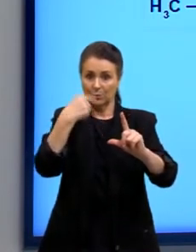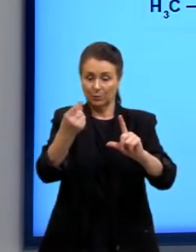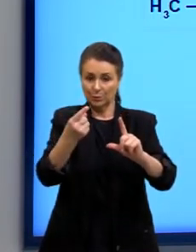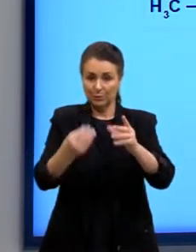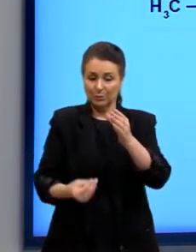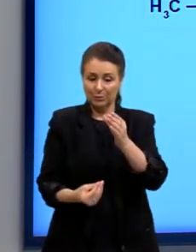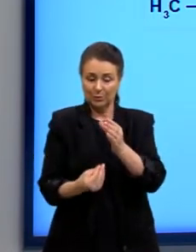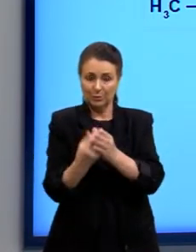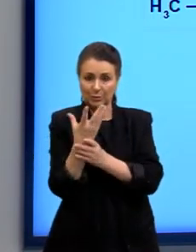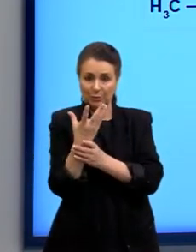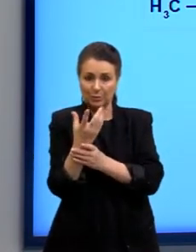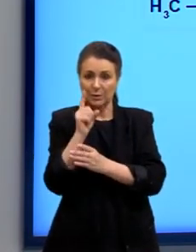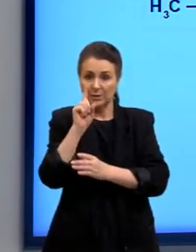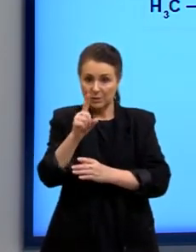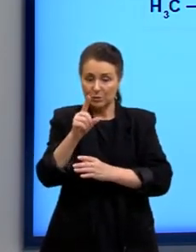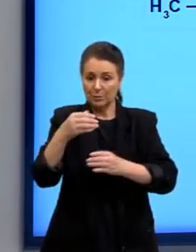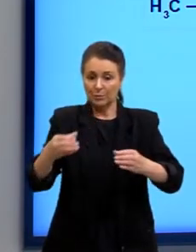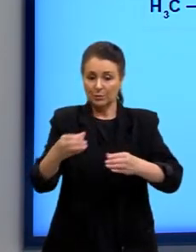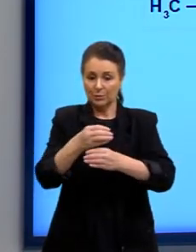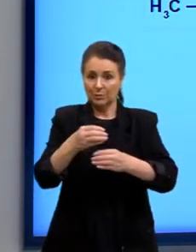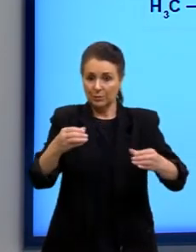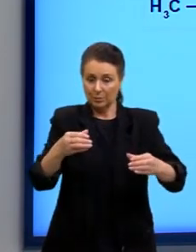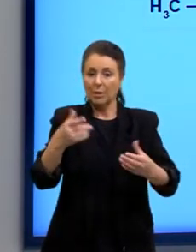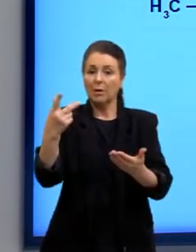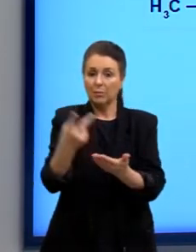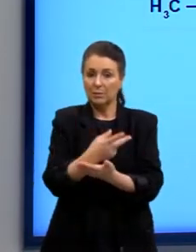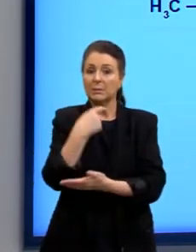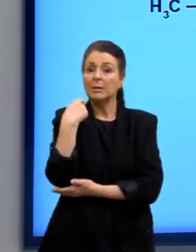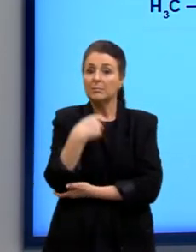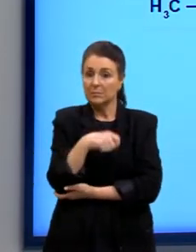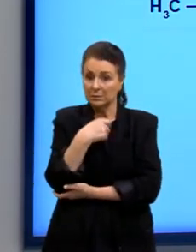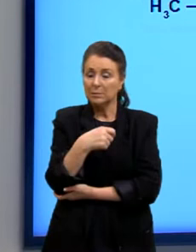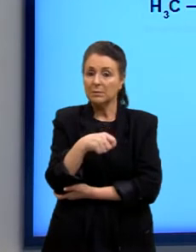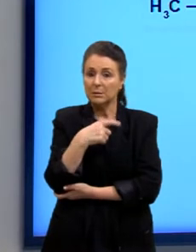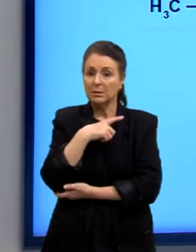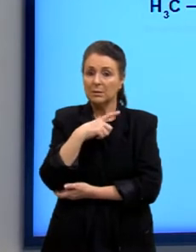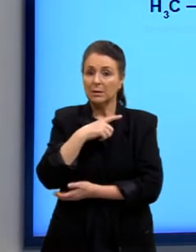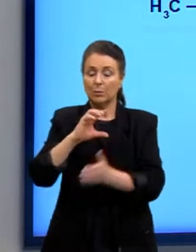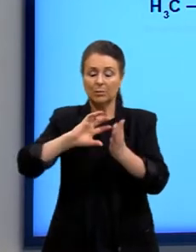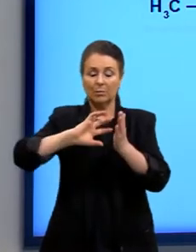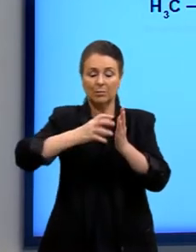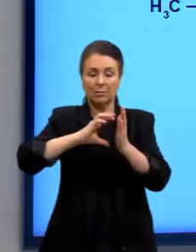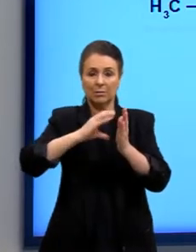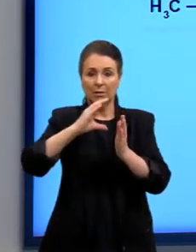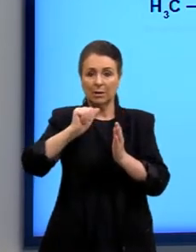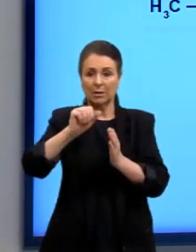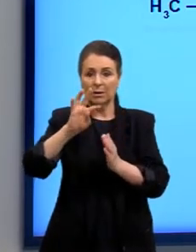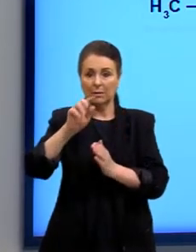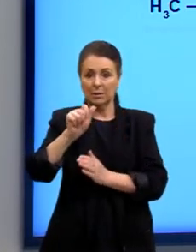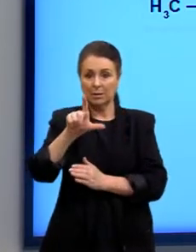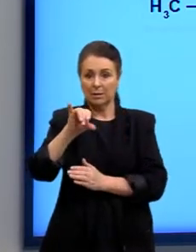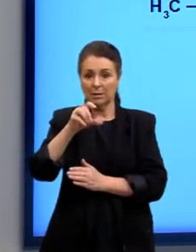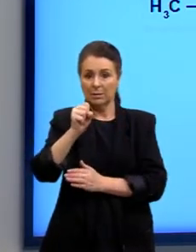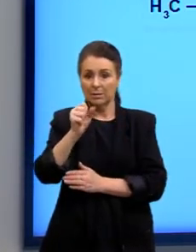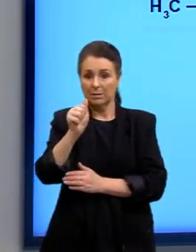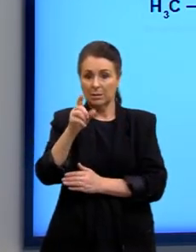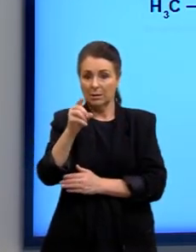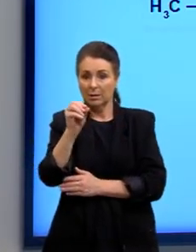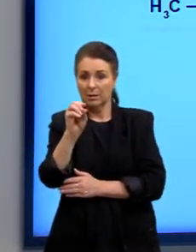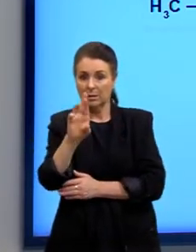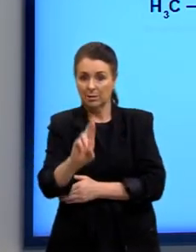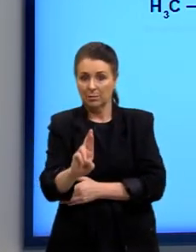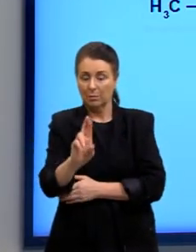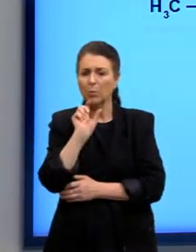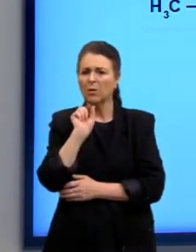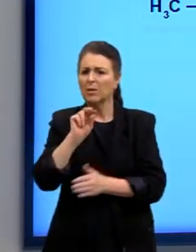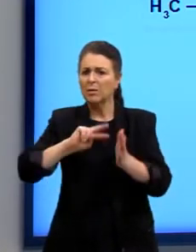Para que esse tipo de reação de eliminação ocorra, ela precisa ter um catalisador. O é um catalisador? É um fator